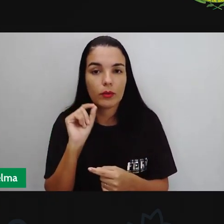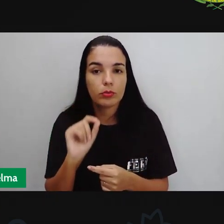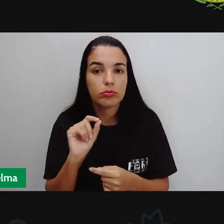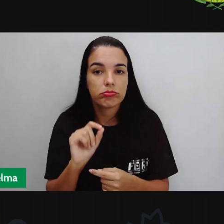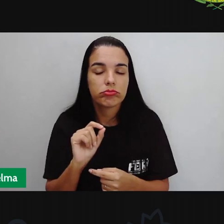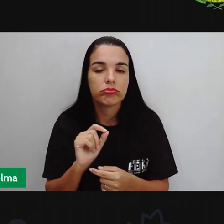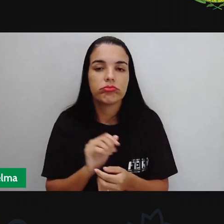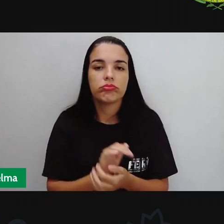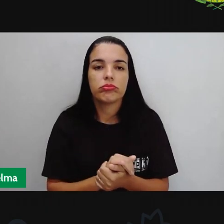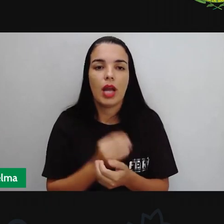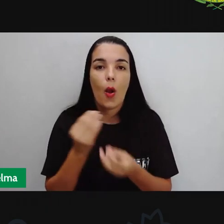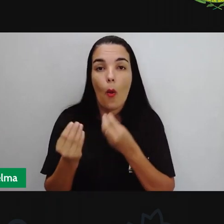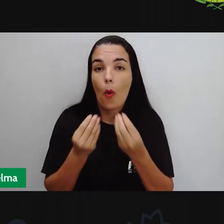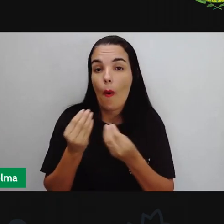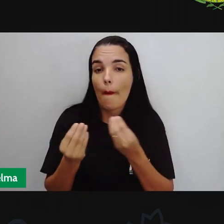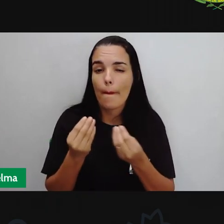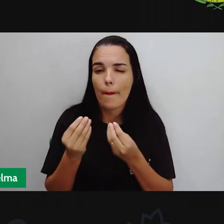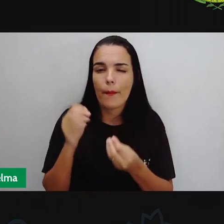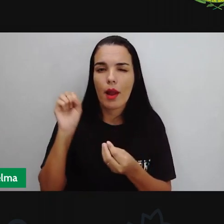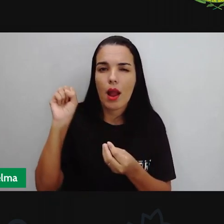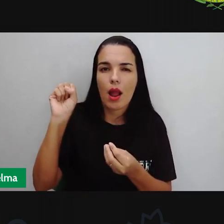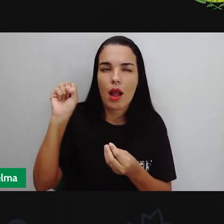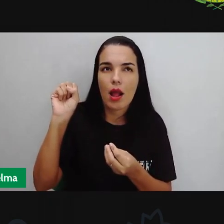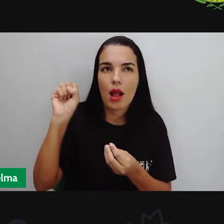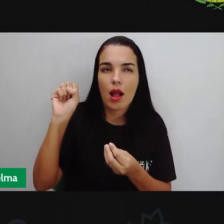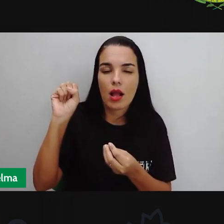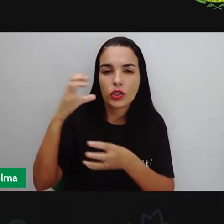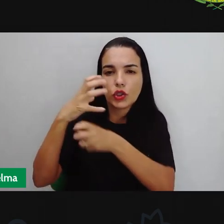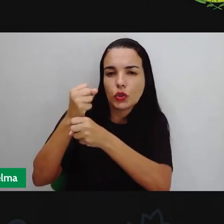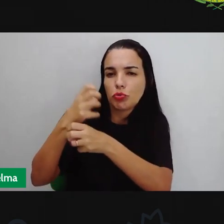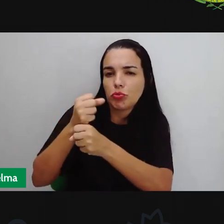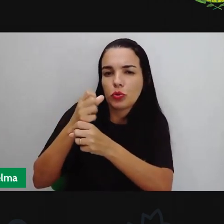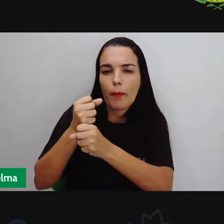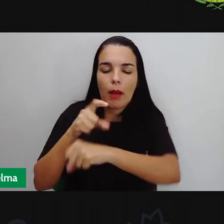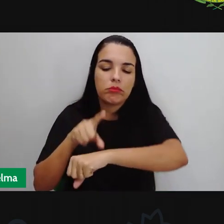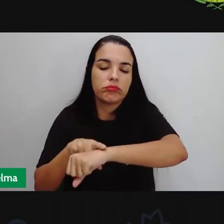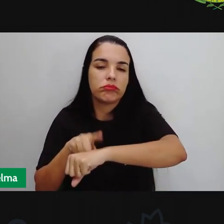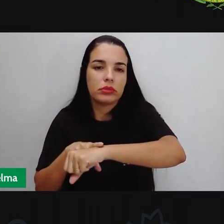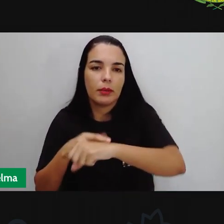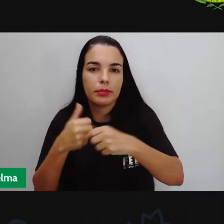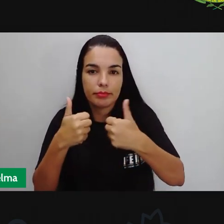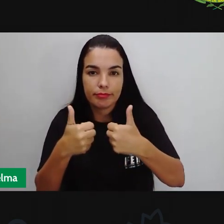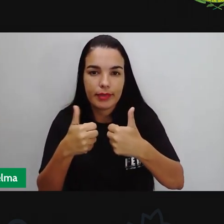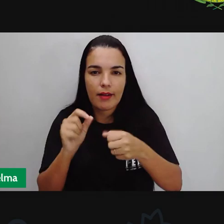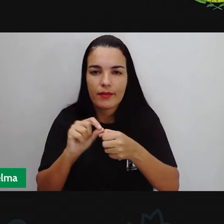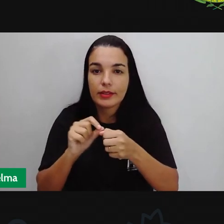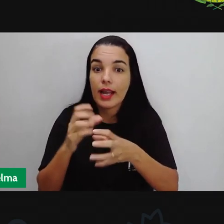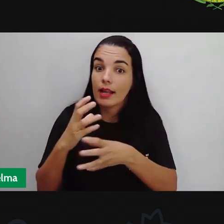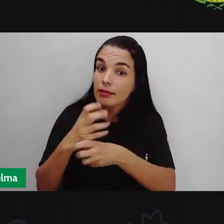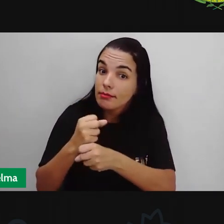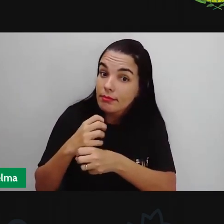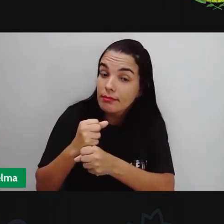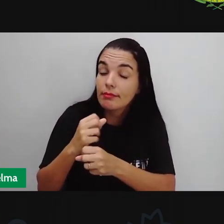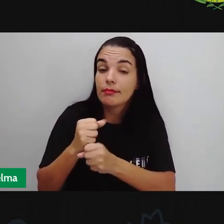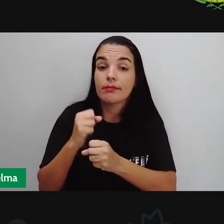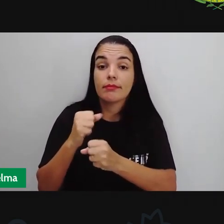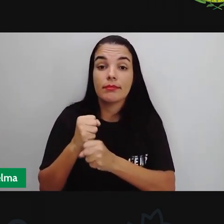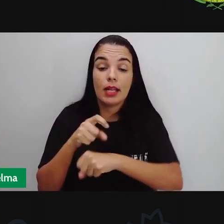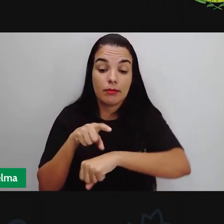Como é Que a gente pode Calcular aí Esse tempo Tá? Fazer cálculos Utilizando